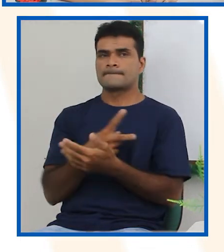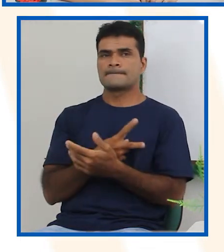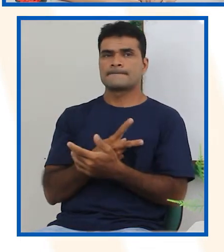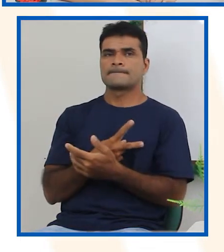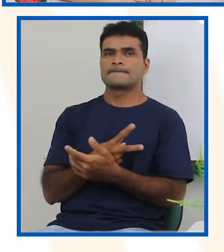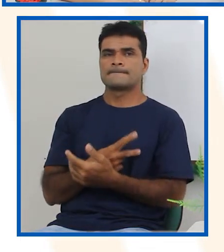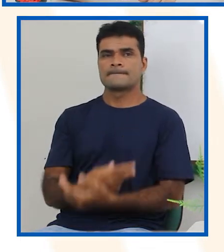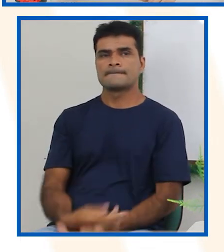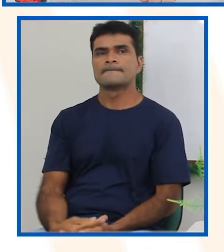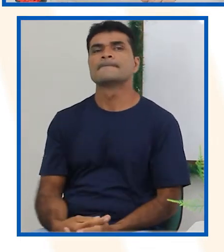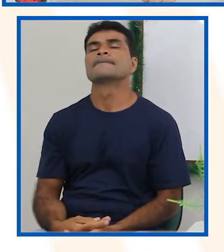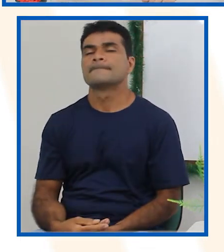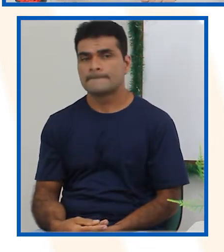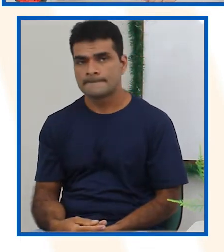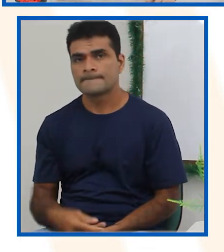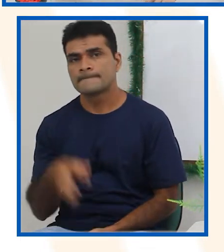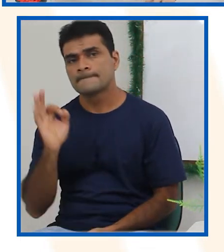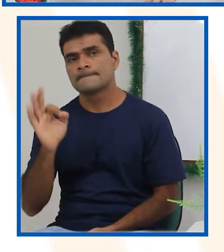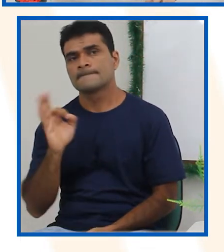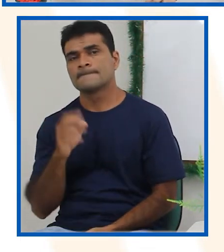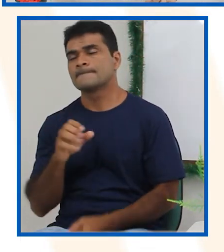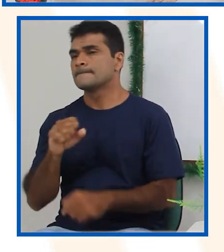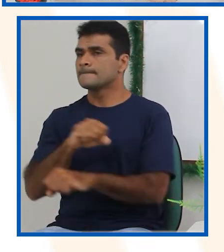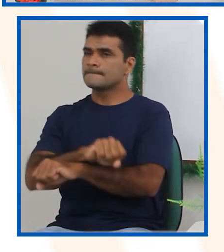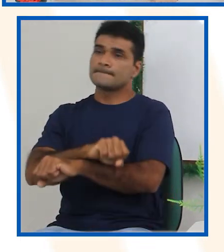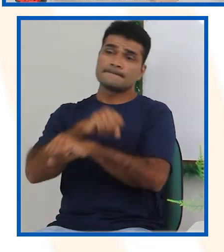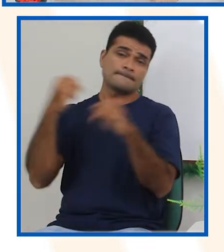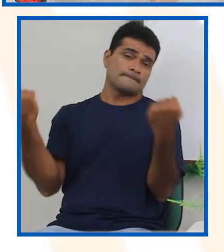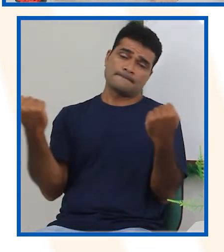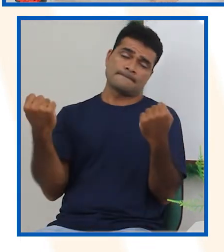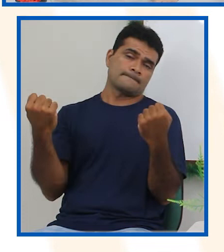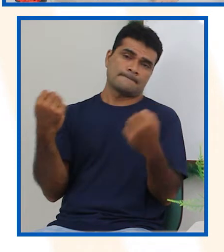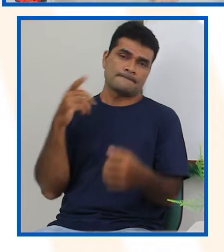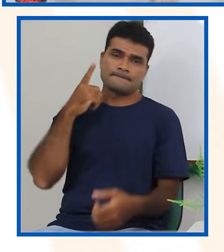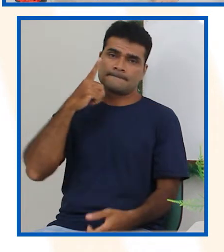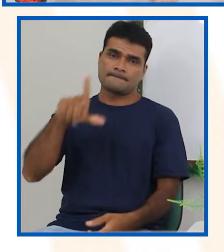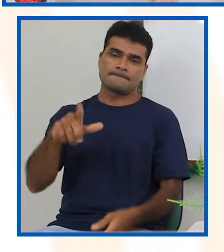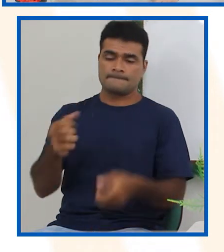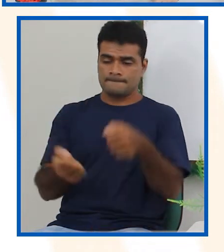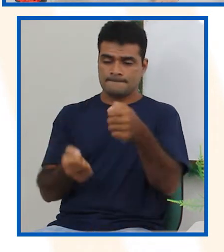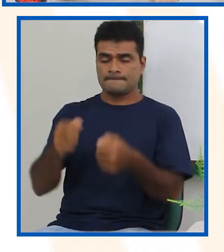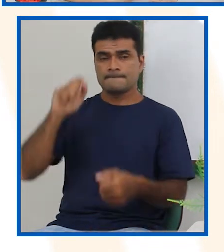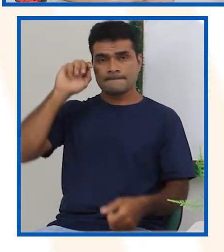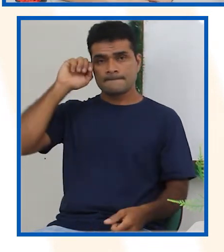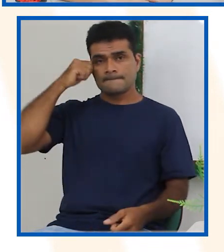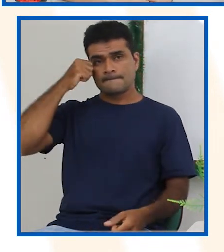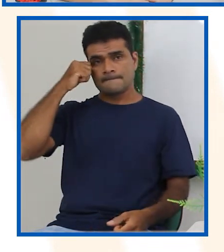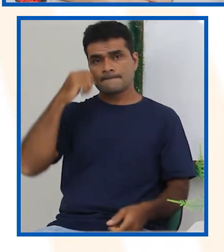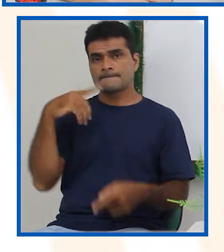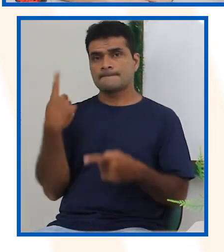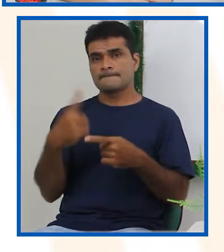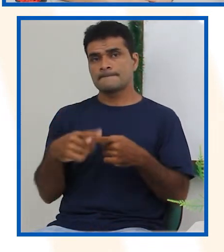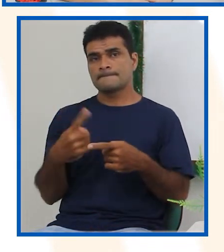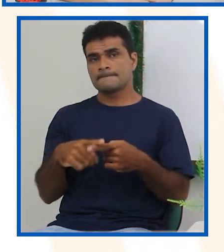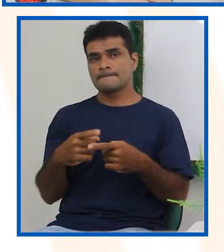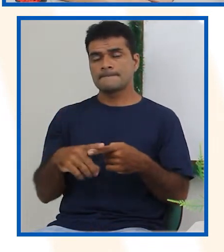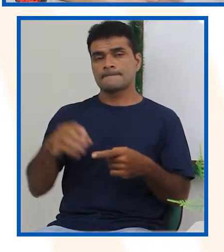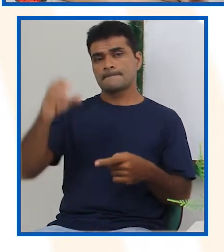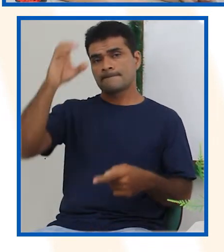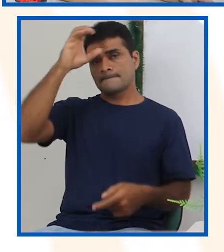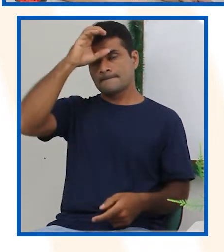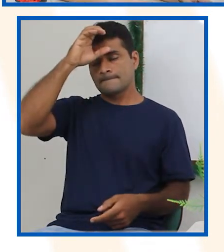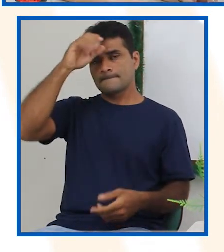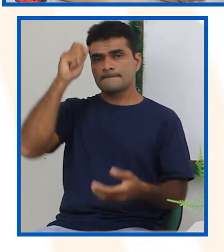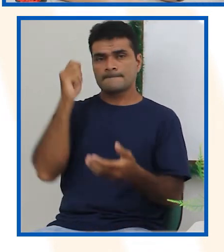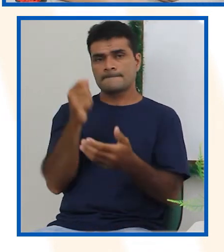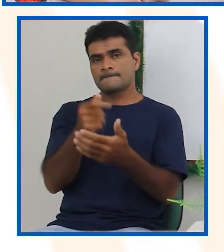Impossível de acontecer. Muito bem. Se a Juliana não comprou o carro preto, como é que os sobrinhos vão ganhar dela um carro preto? Não é?